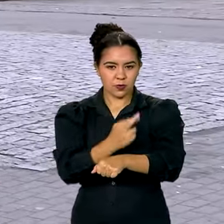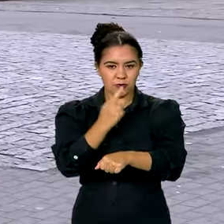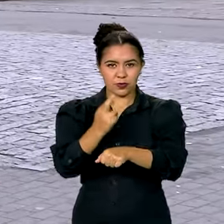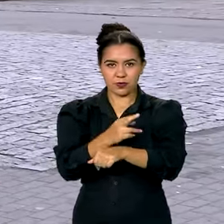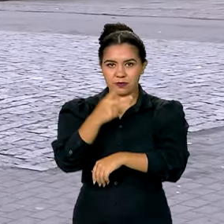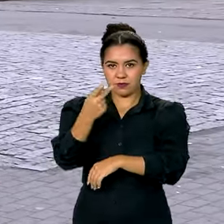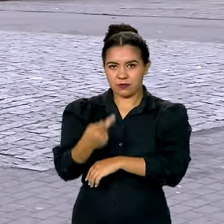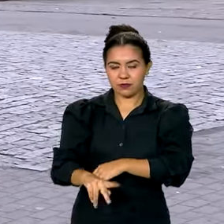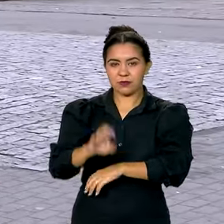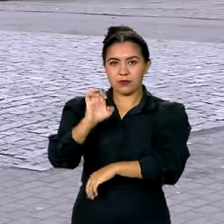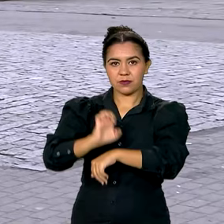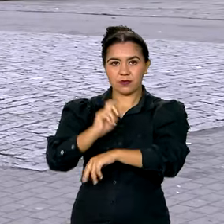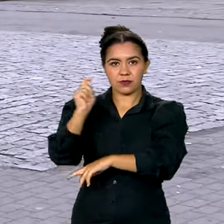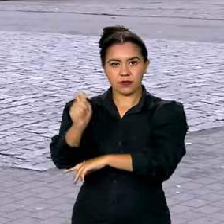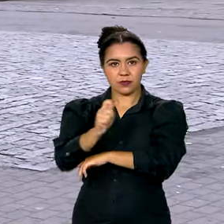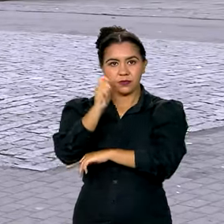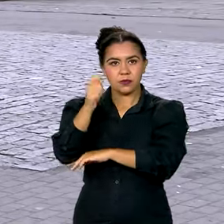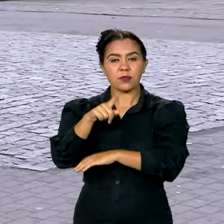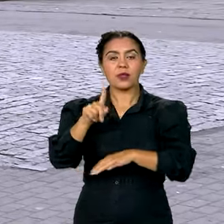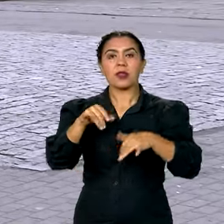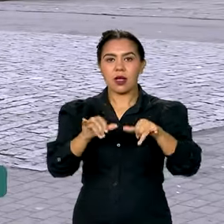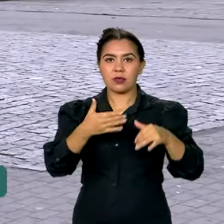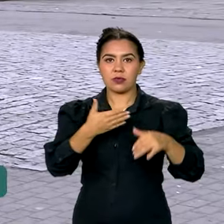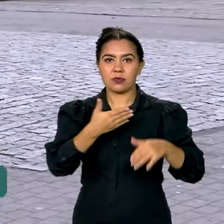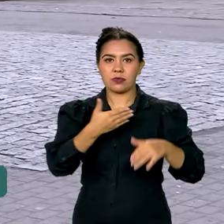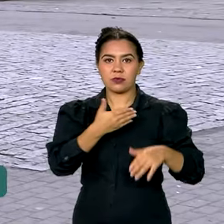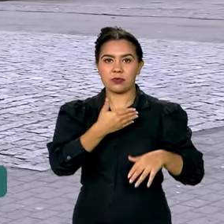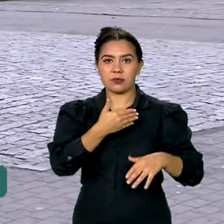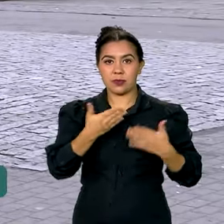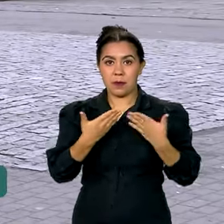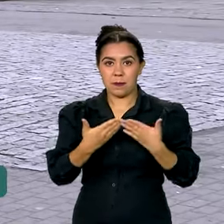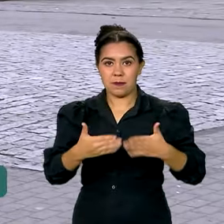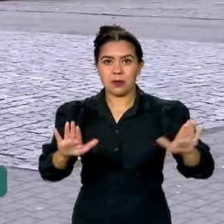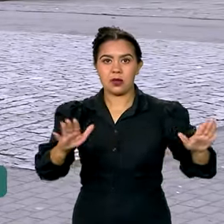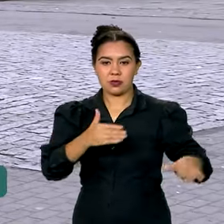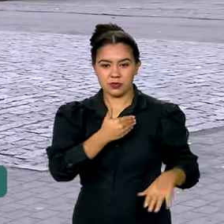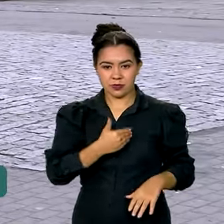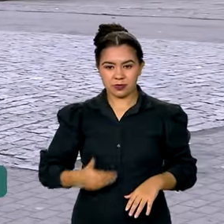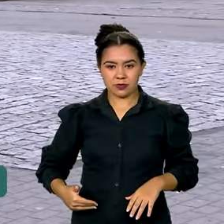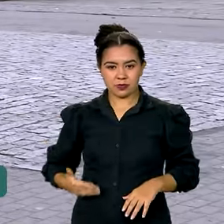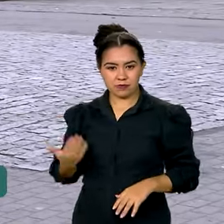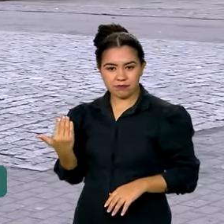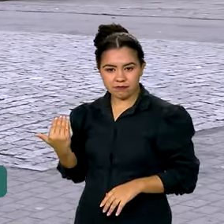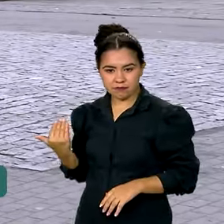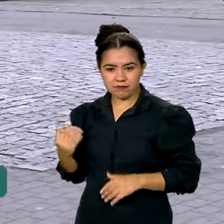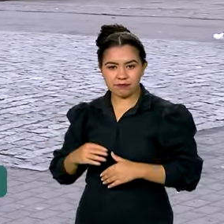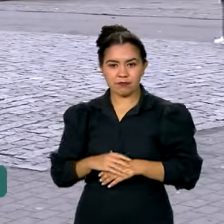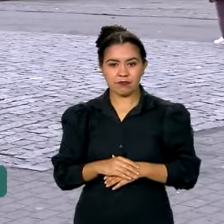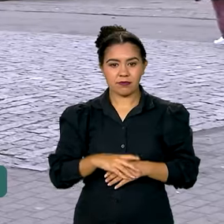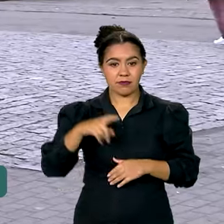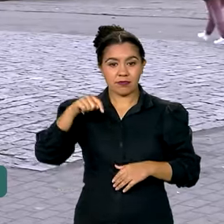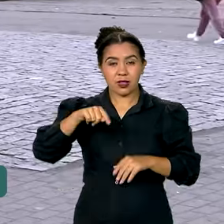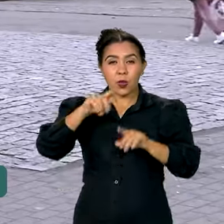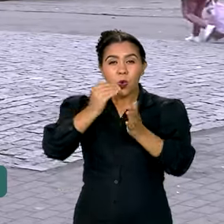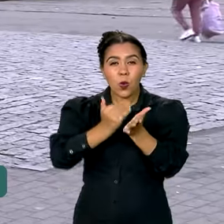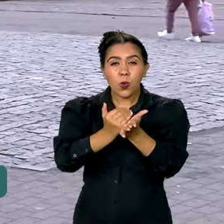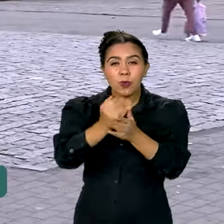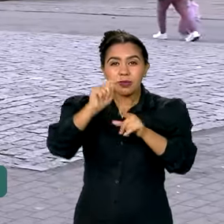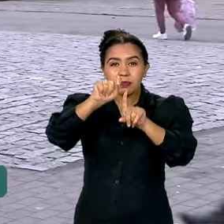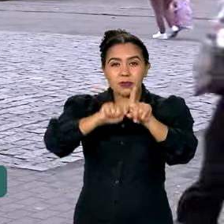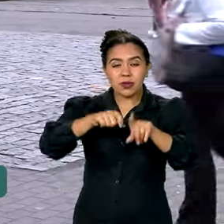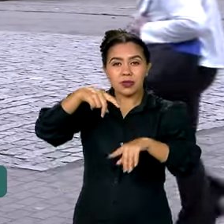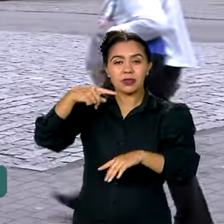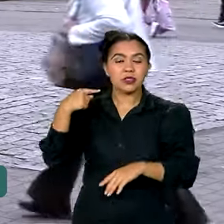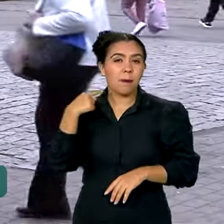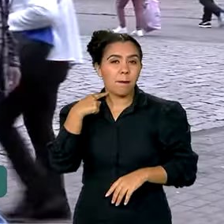Grande do Sul, o mercado público. Quando a gente ia no início de maio, toda essa área aqui estava alagada.